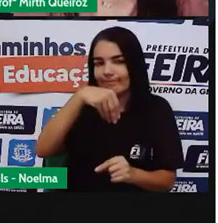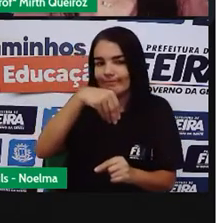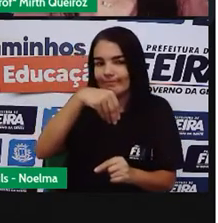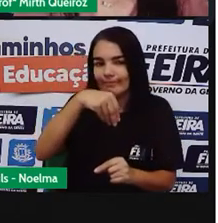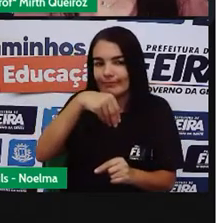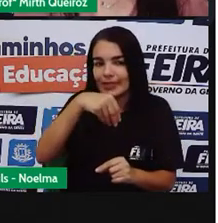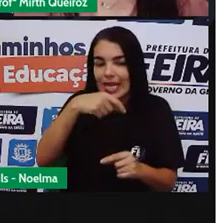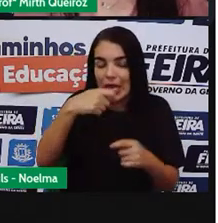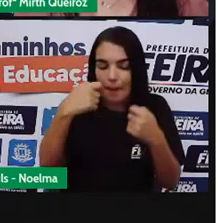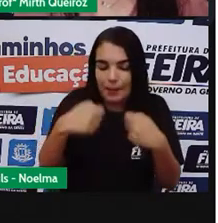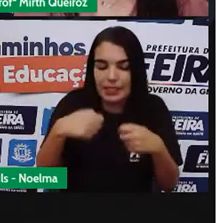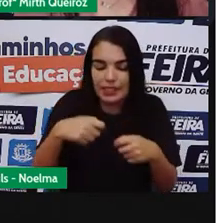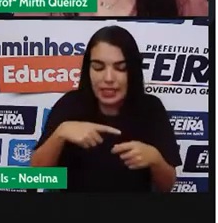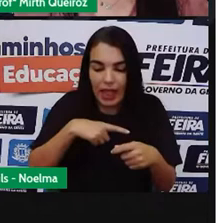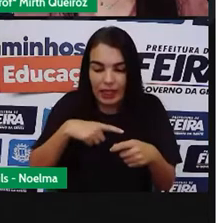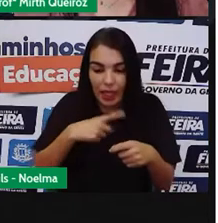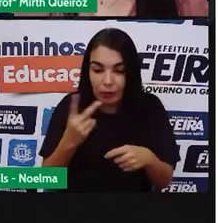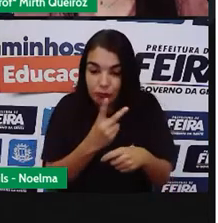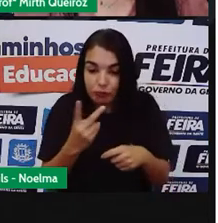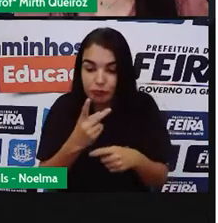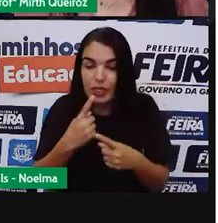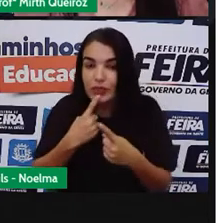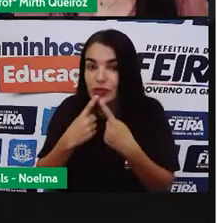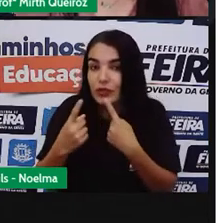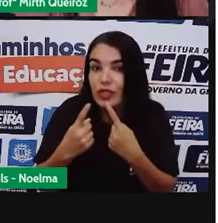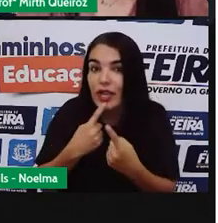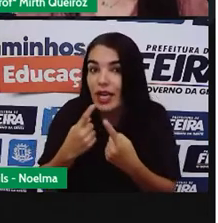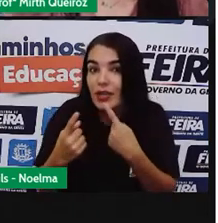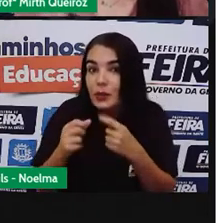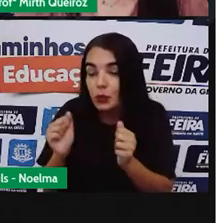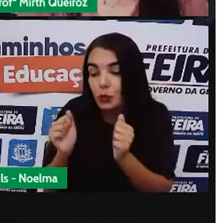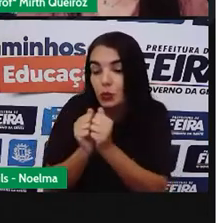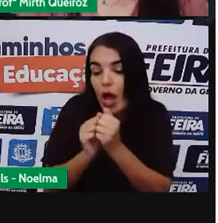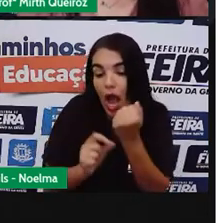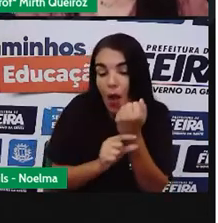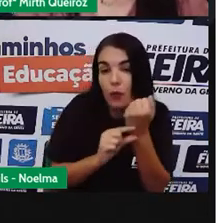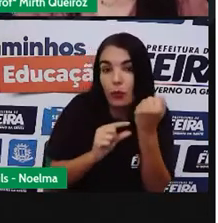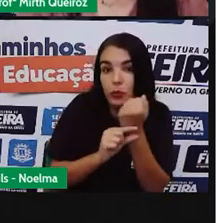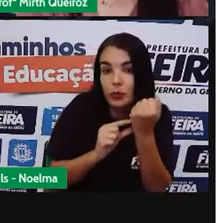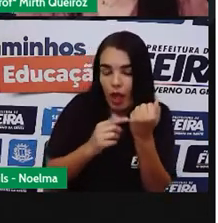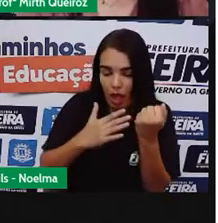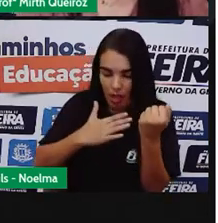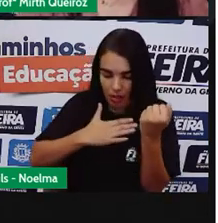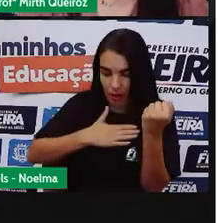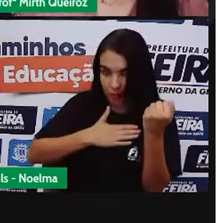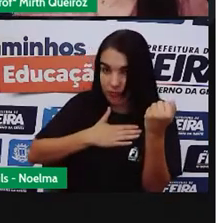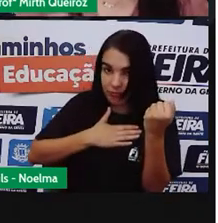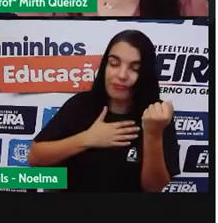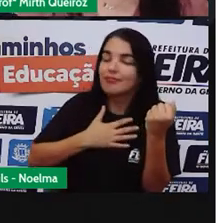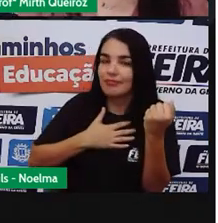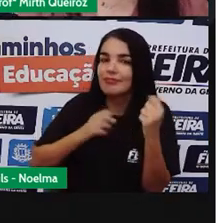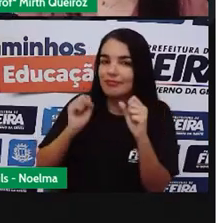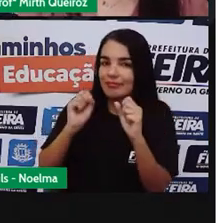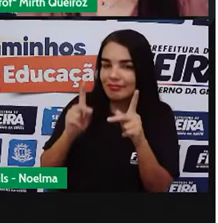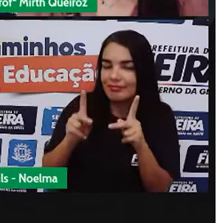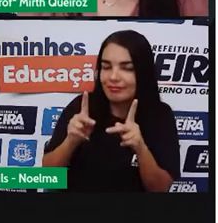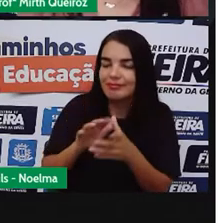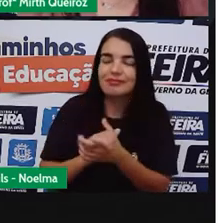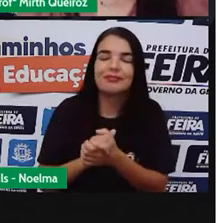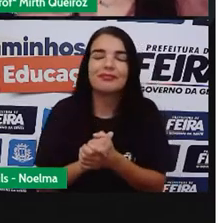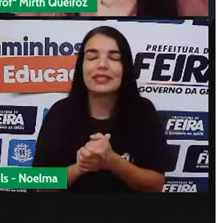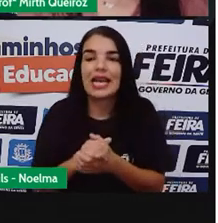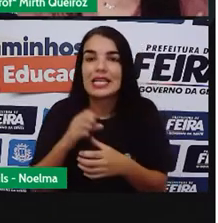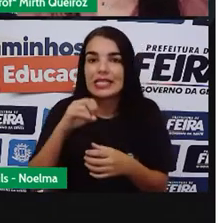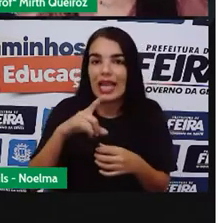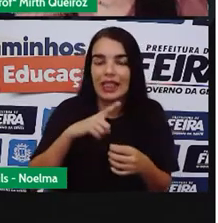Estabeleça um duplo diálogo com o autor, né? E você mesmo, e com você mesmo. Então, você vai ler, você está